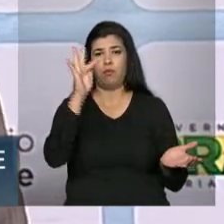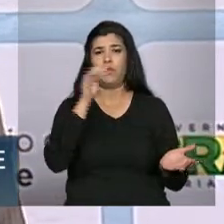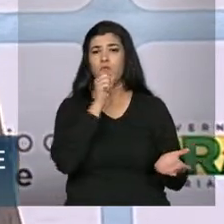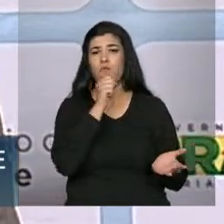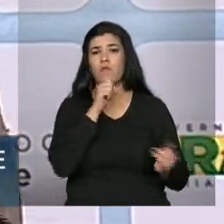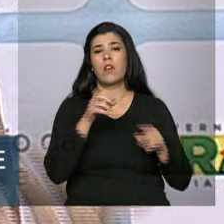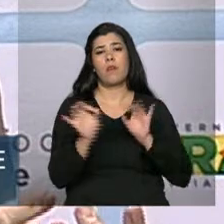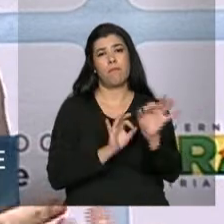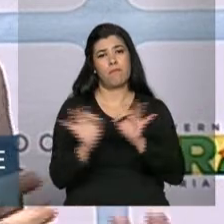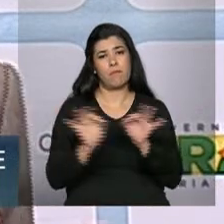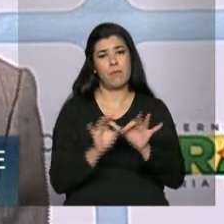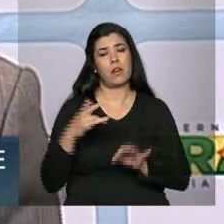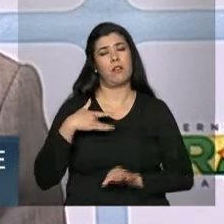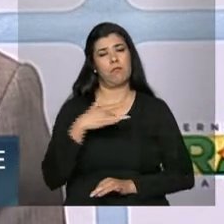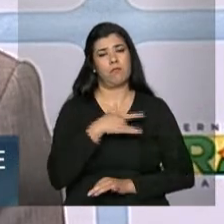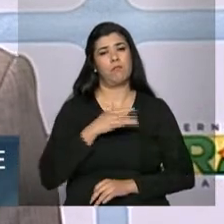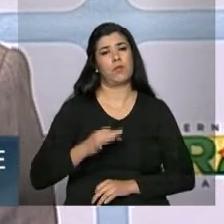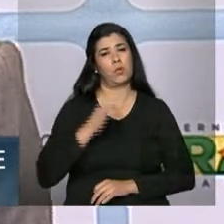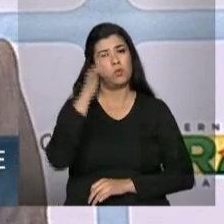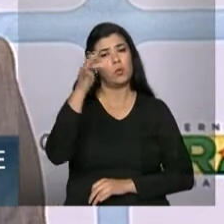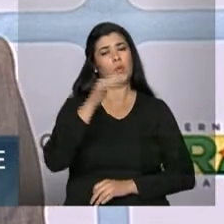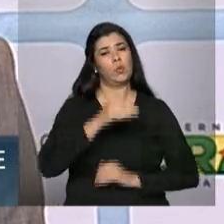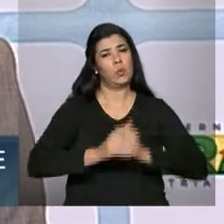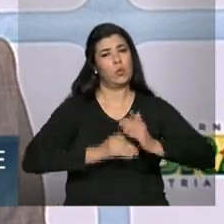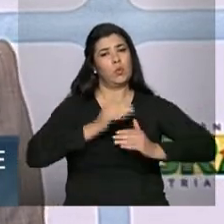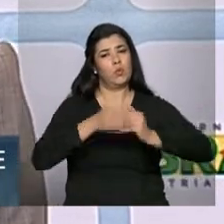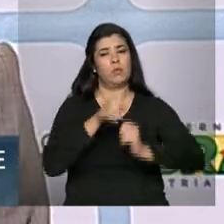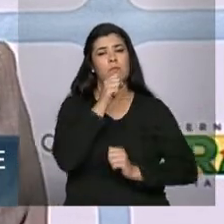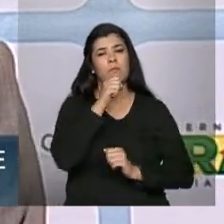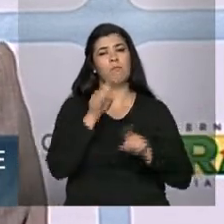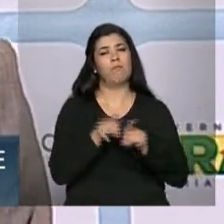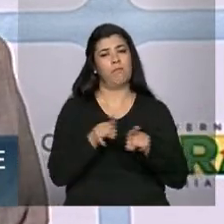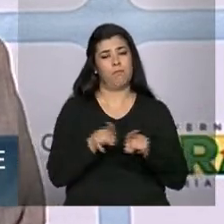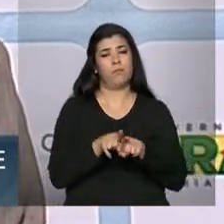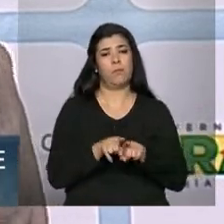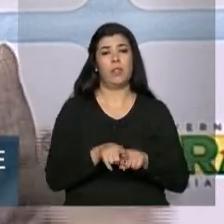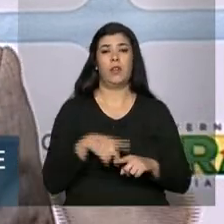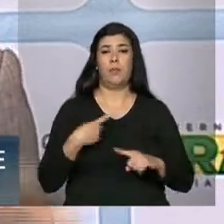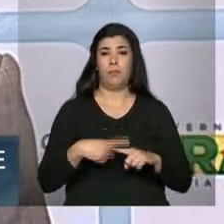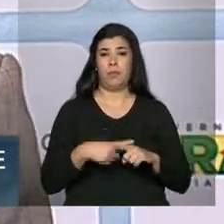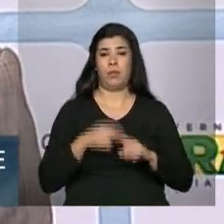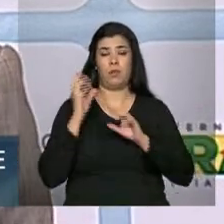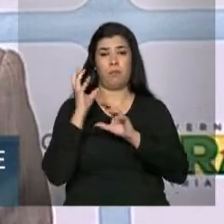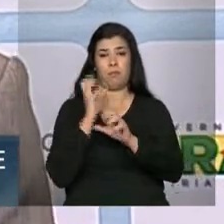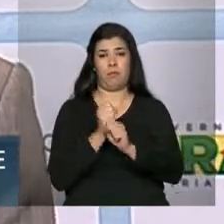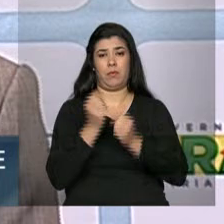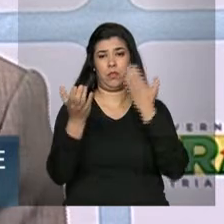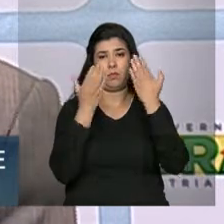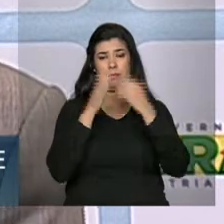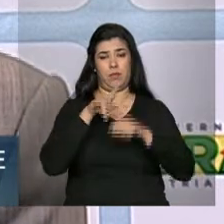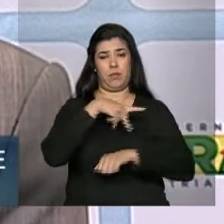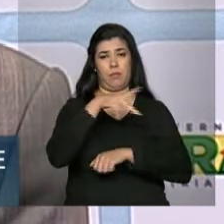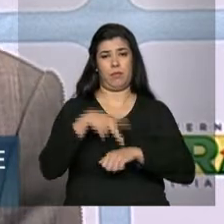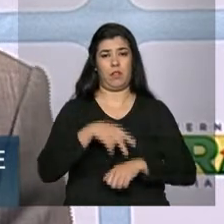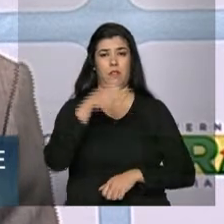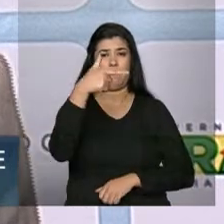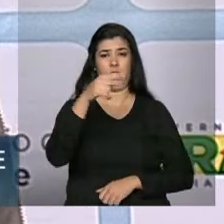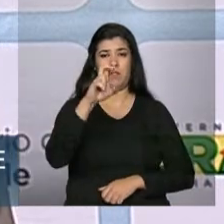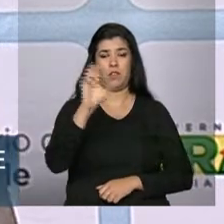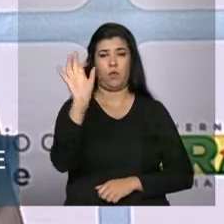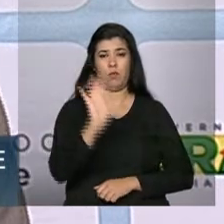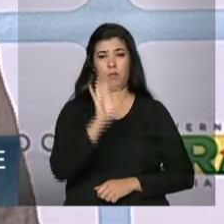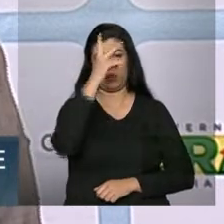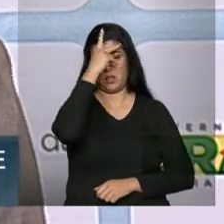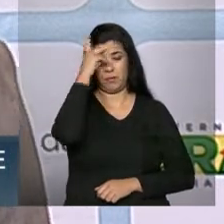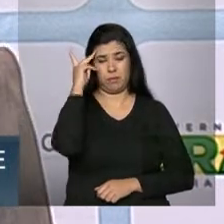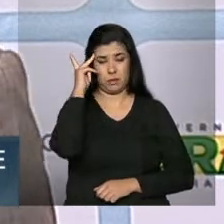para que tenham um envelhecimento mais saudável. Porque nós temos uma prevalência média no país de 25% da população